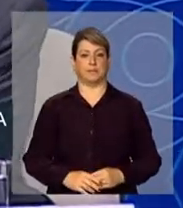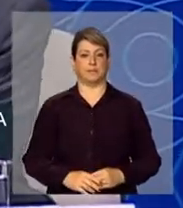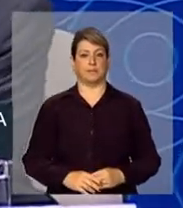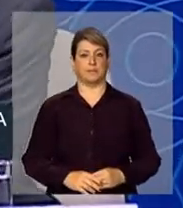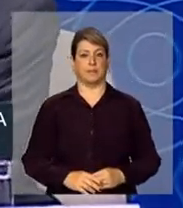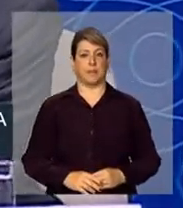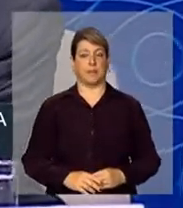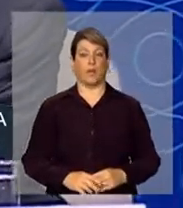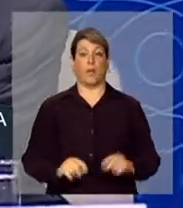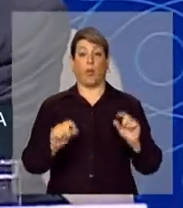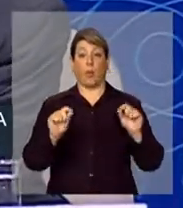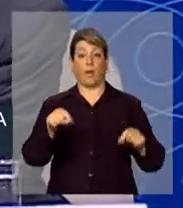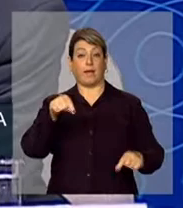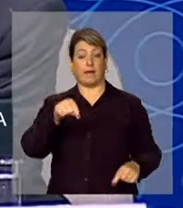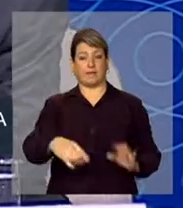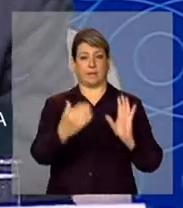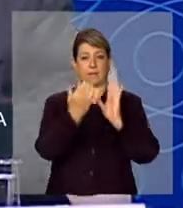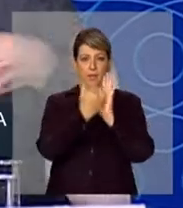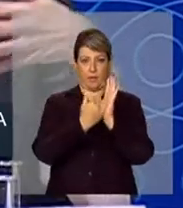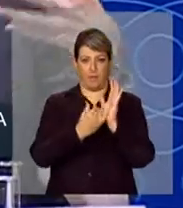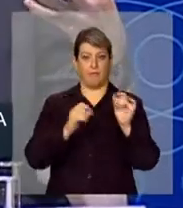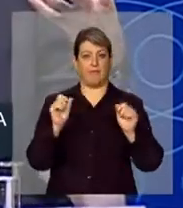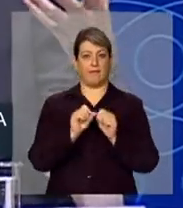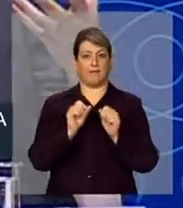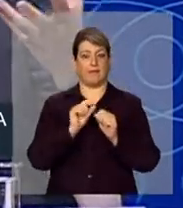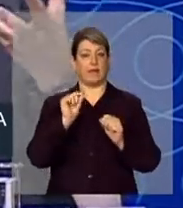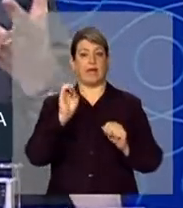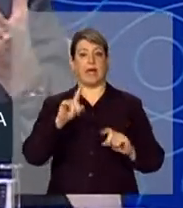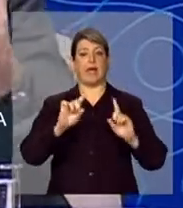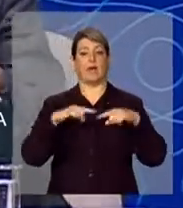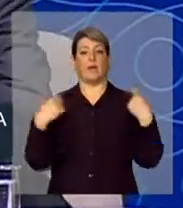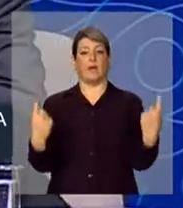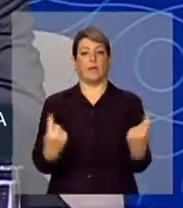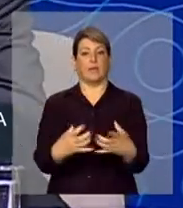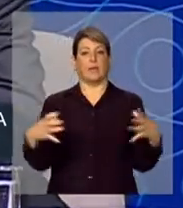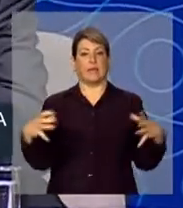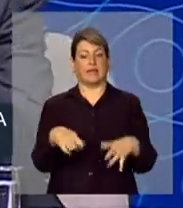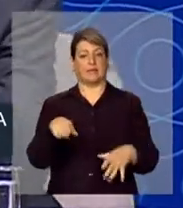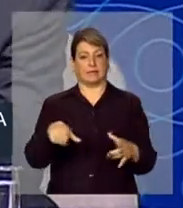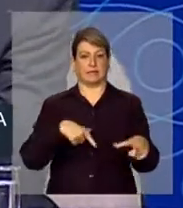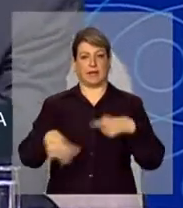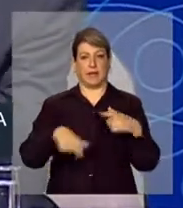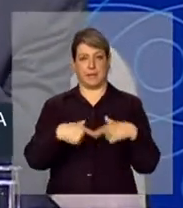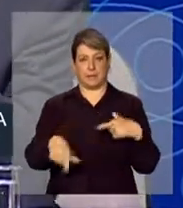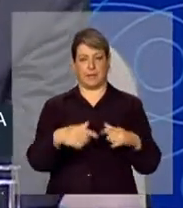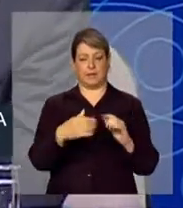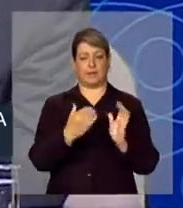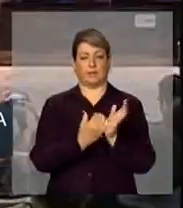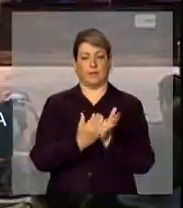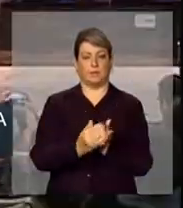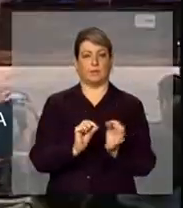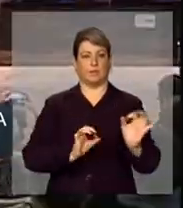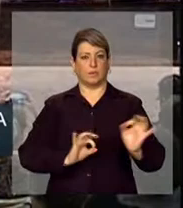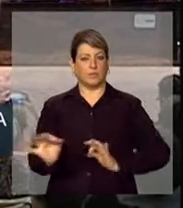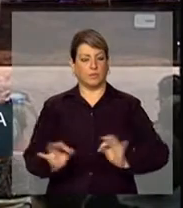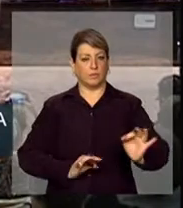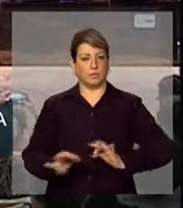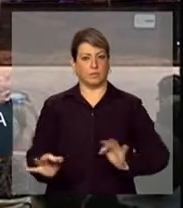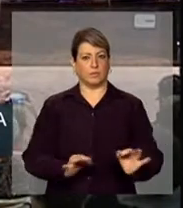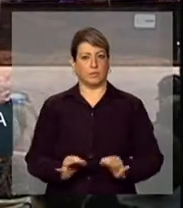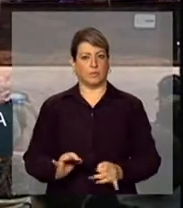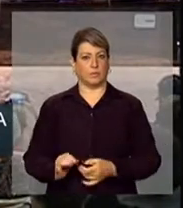E o que este programa faz, na verdade, é reunir esse conjunto de iniciativas de maneira organizada e